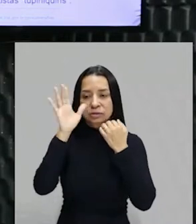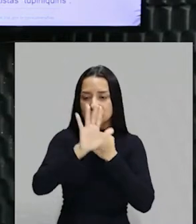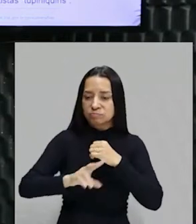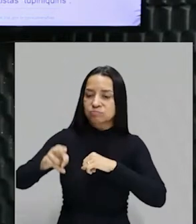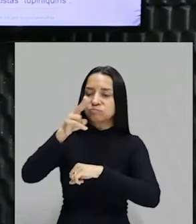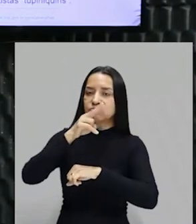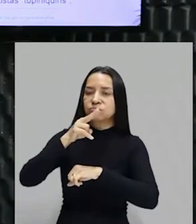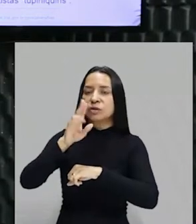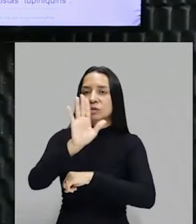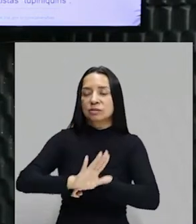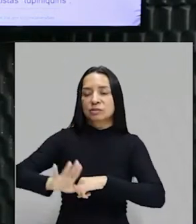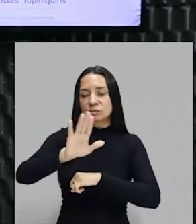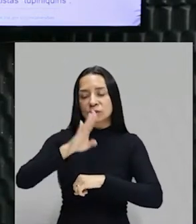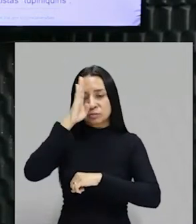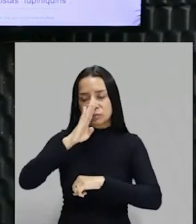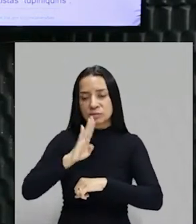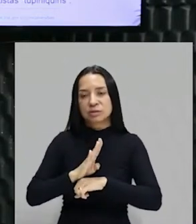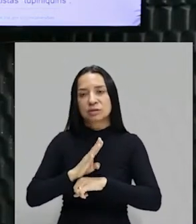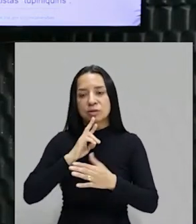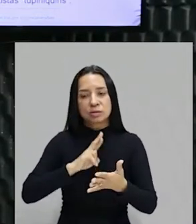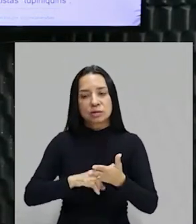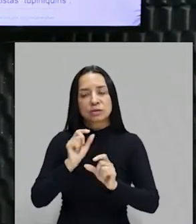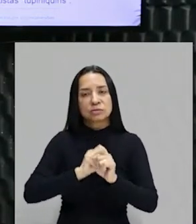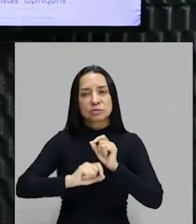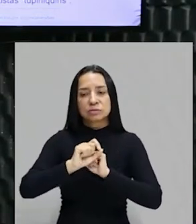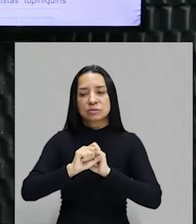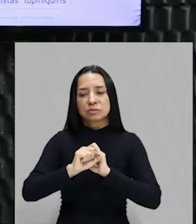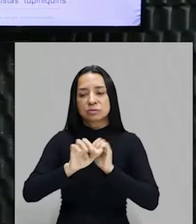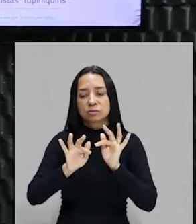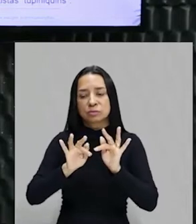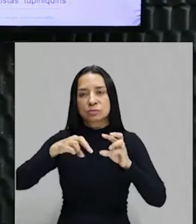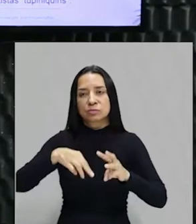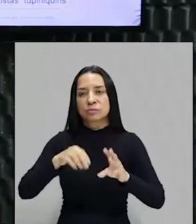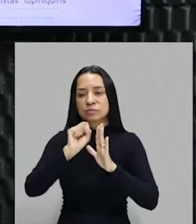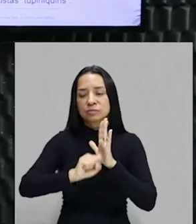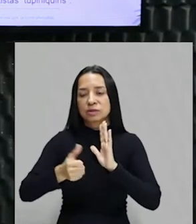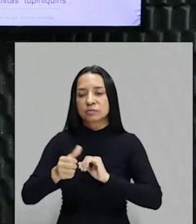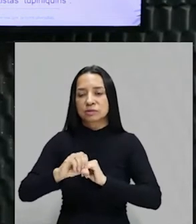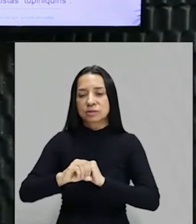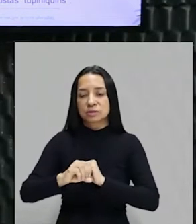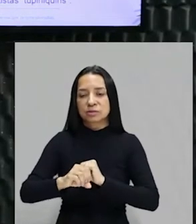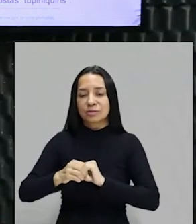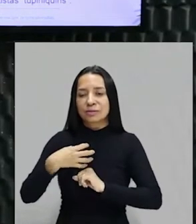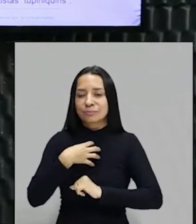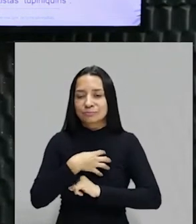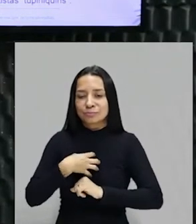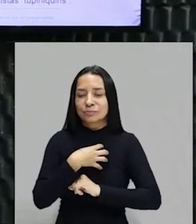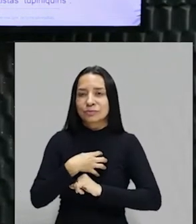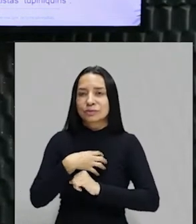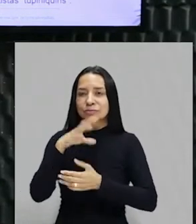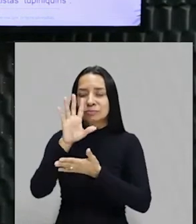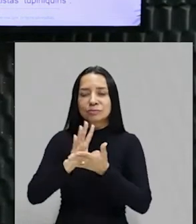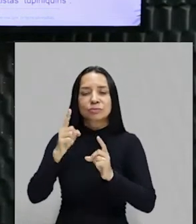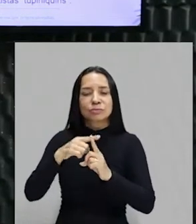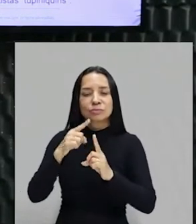artistas brasileiros. Resultado disso, esses artistas, já ao final do século XIX, eles já estão incomodados com a formação padronizada.